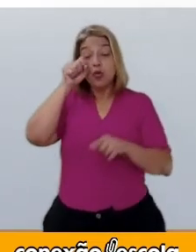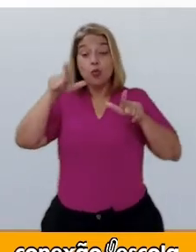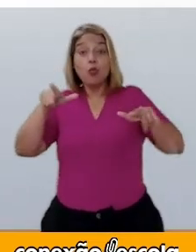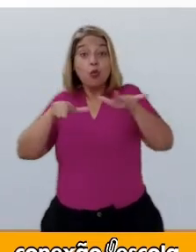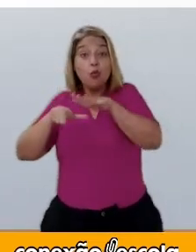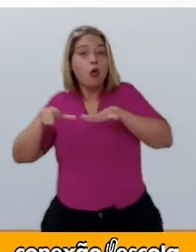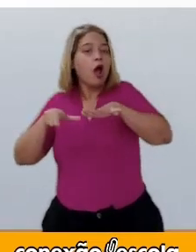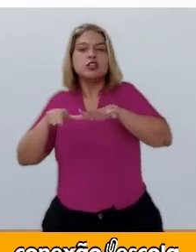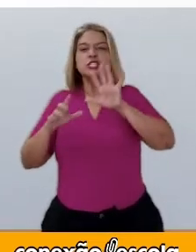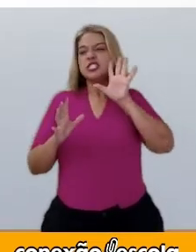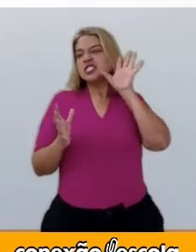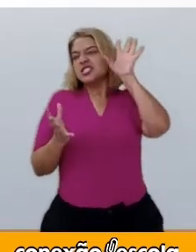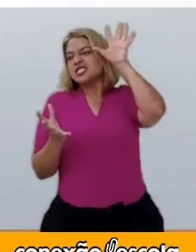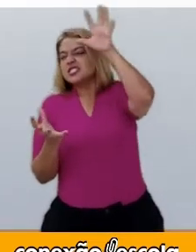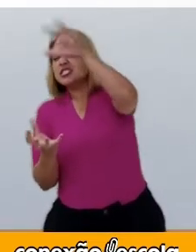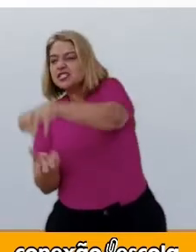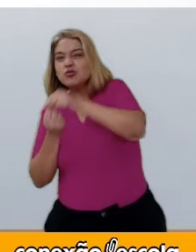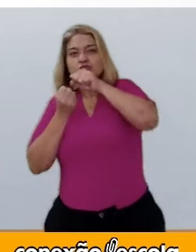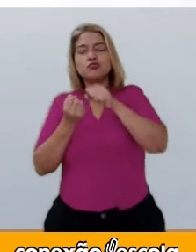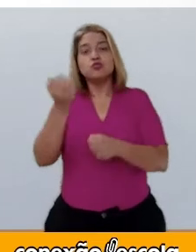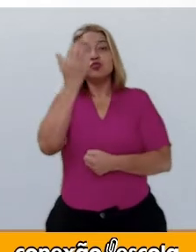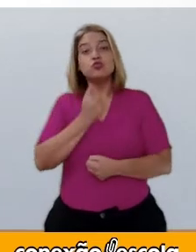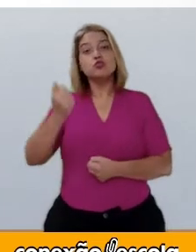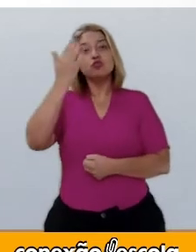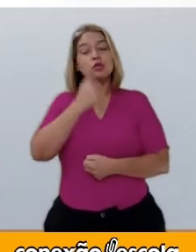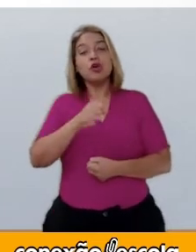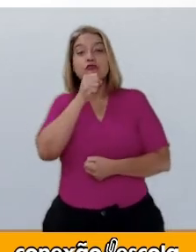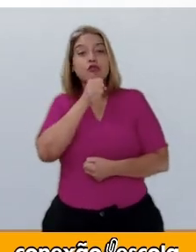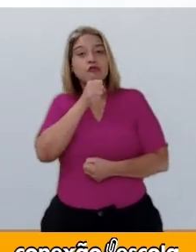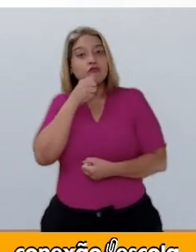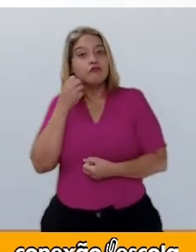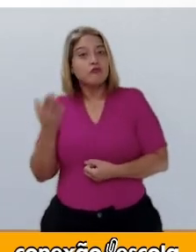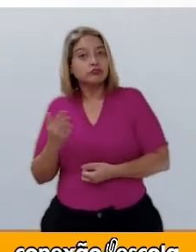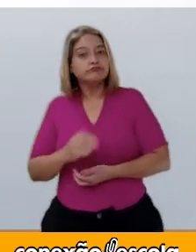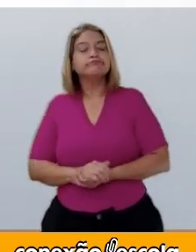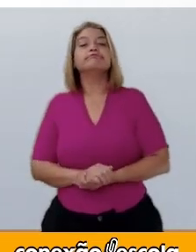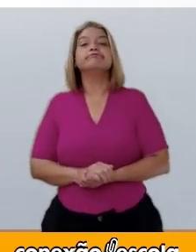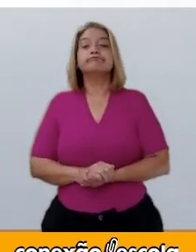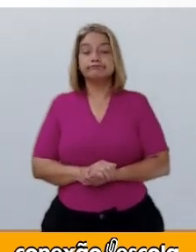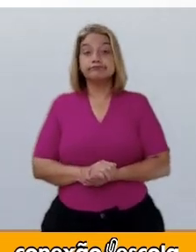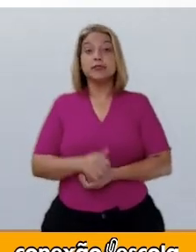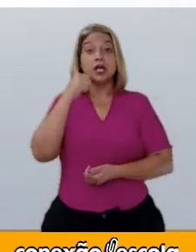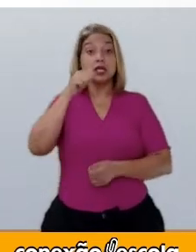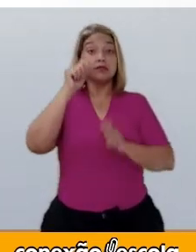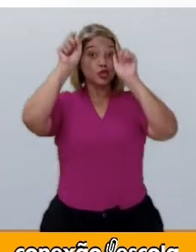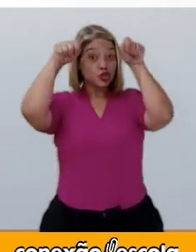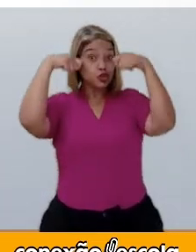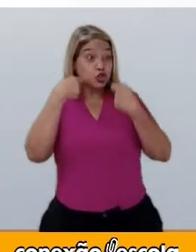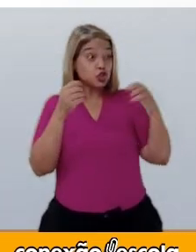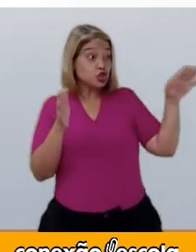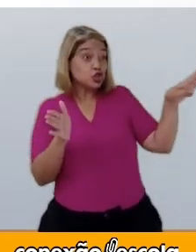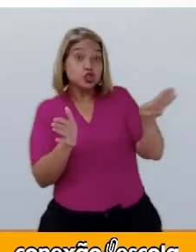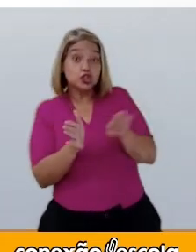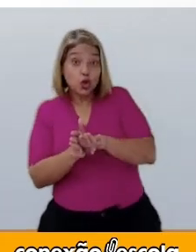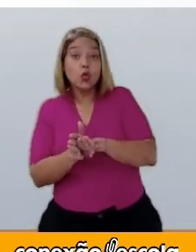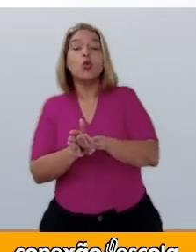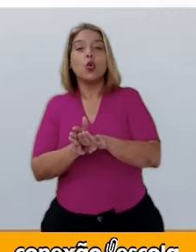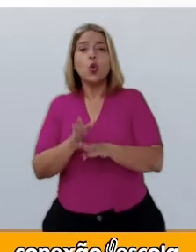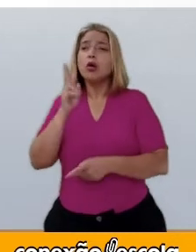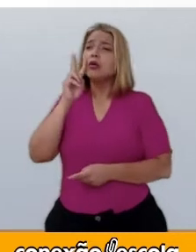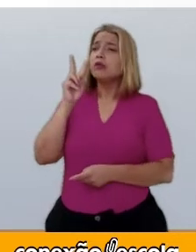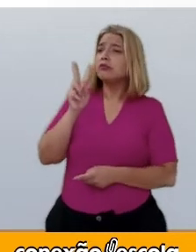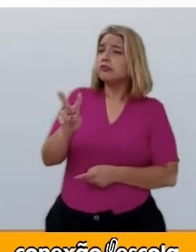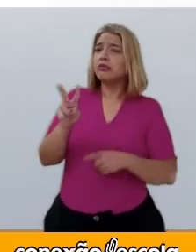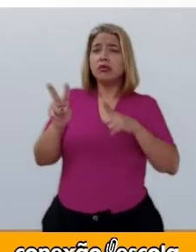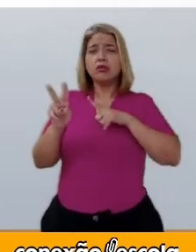devorou a vovó. Quando o Chapeuzinho Vermelho chegou, notou que a porta